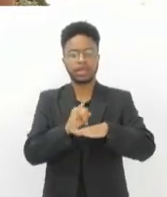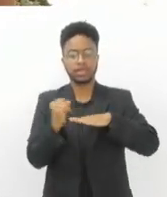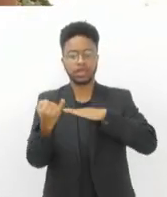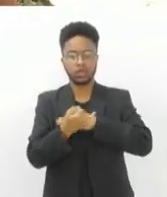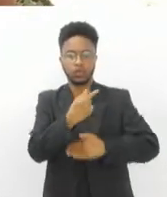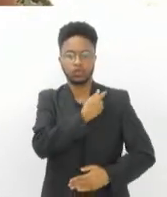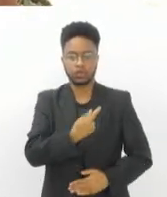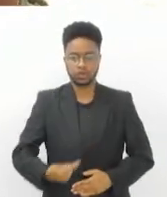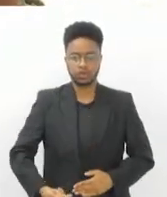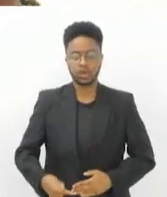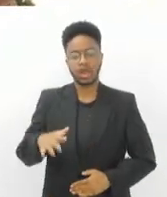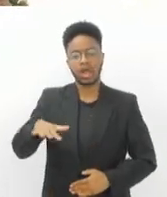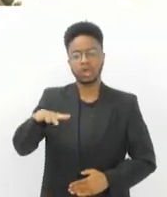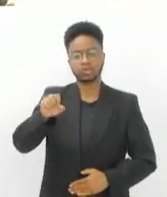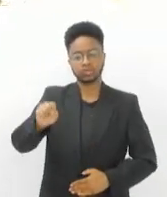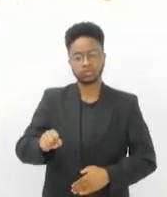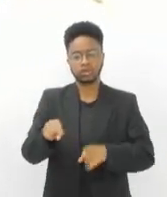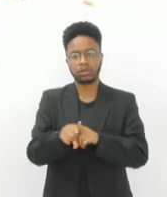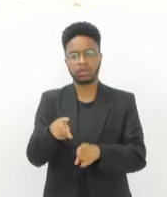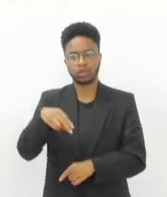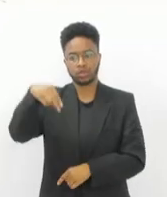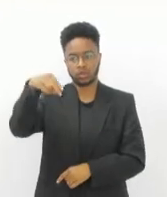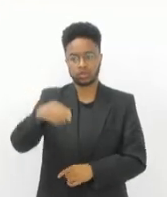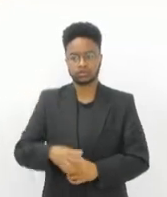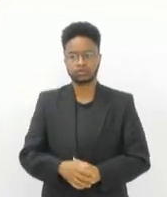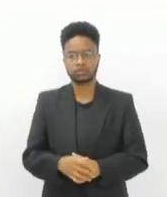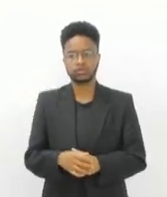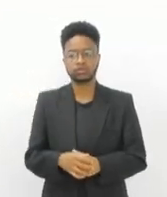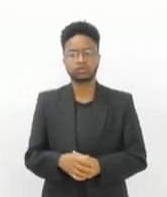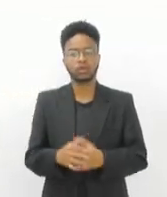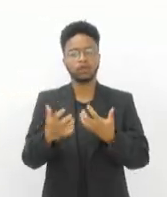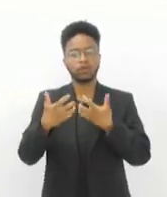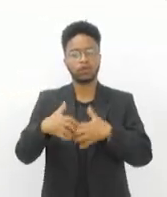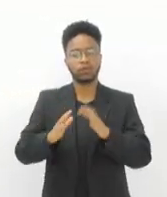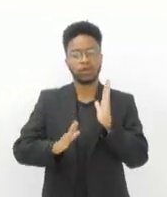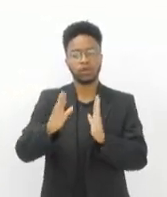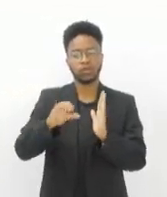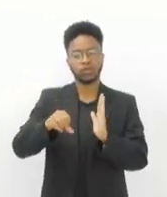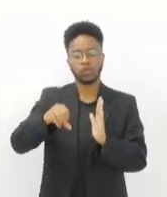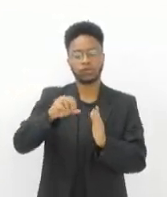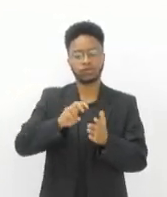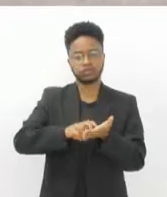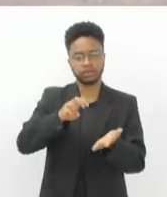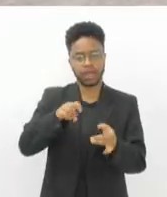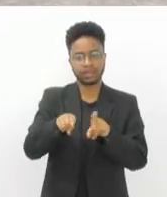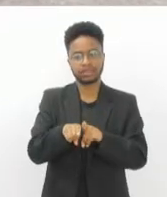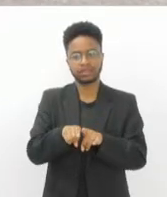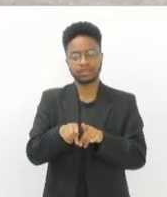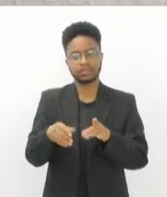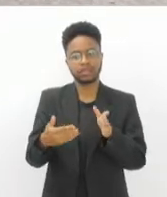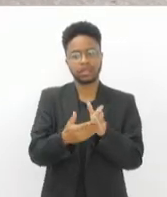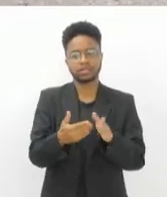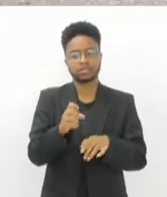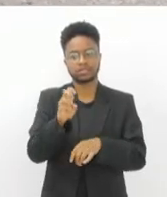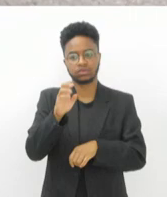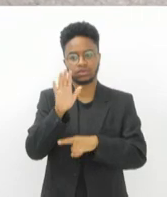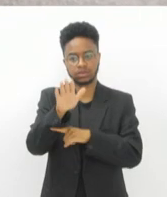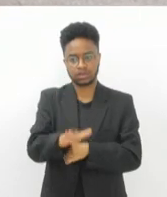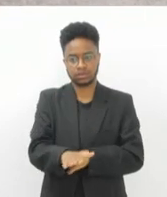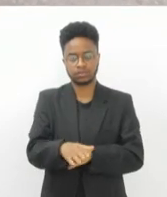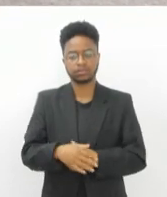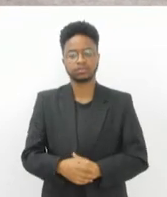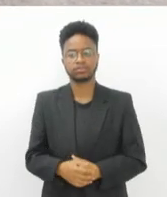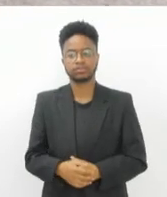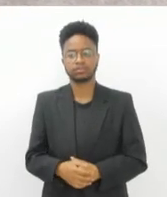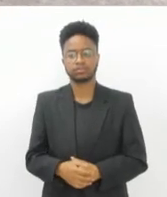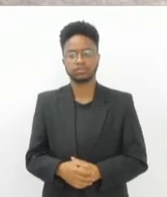Zona Sul e parte da Zona Norte. O funcionamento é das nove da manhã às cinco da tarde. A campanha acontecerá, como nos outros